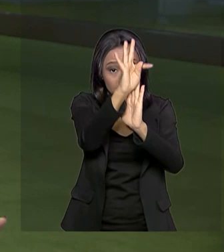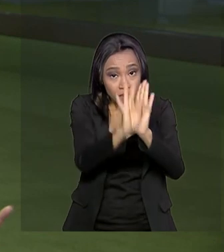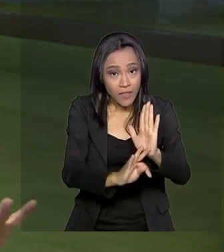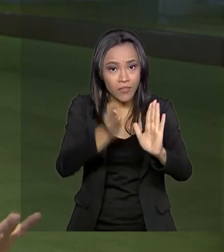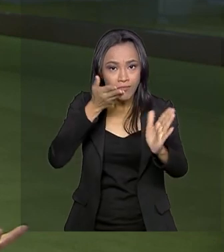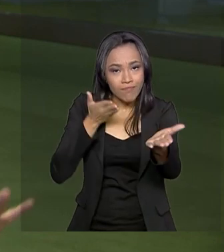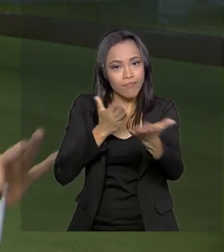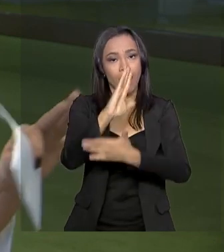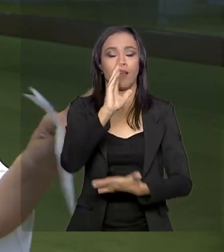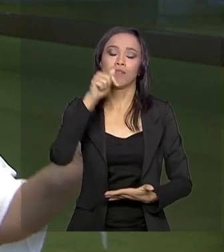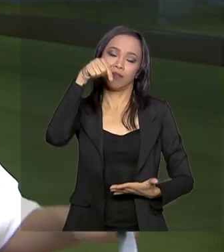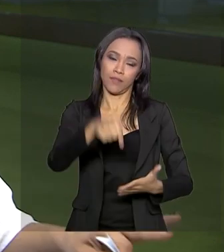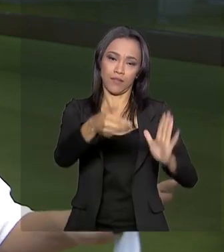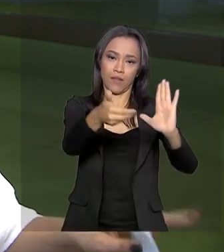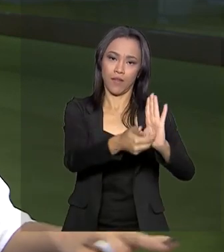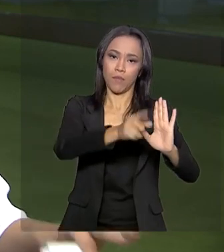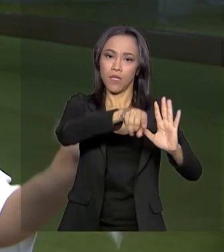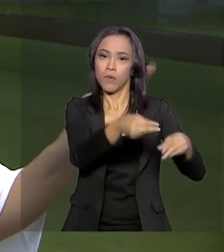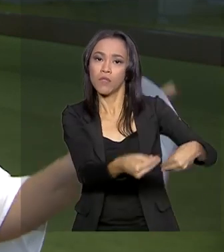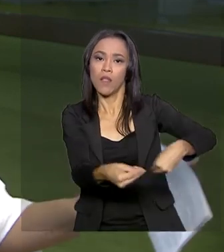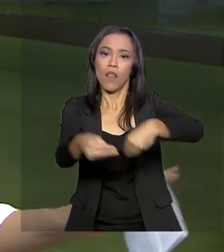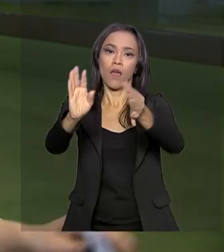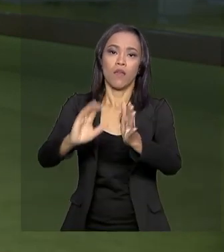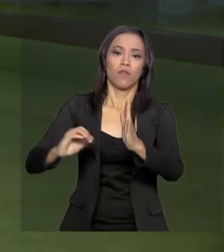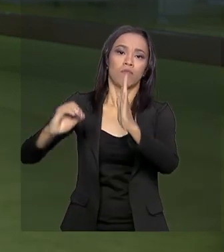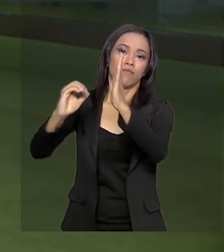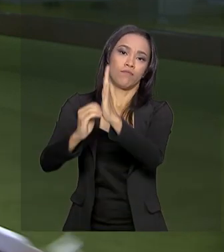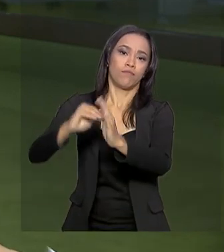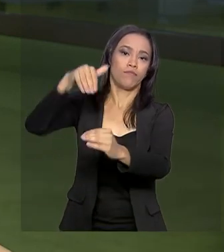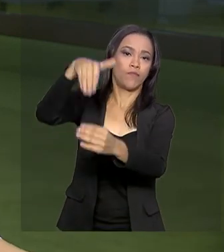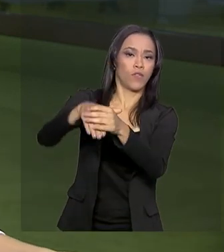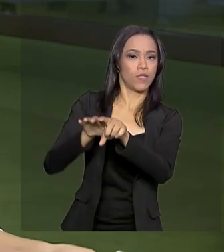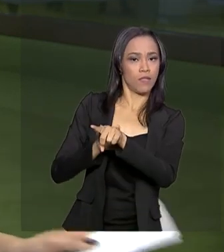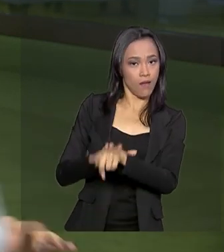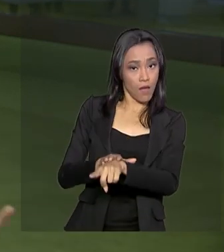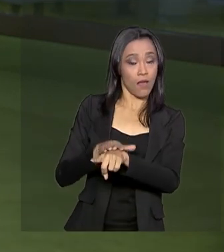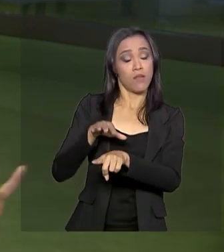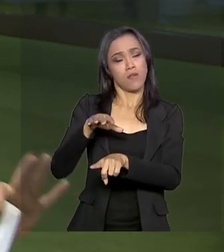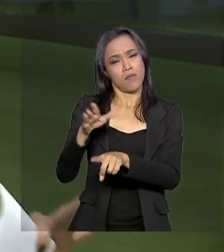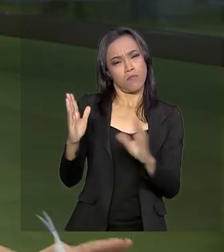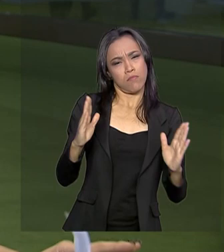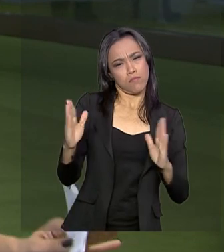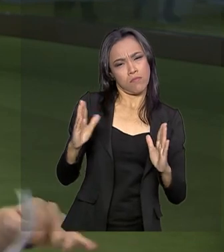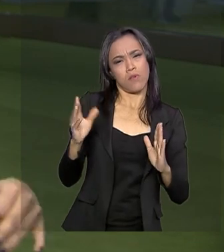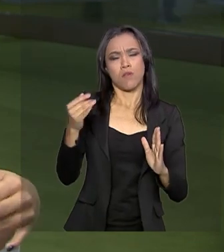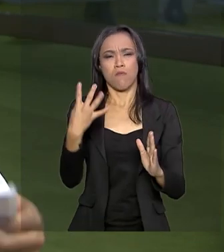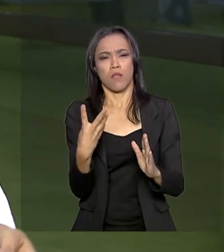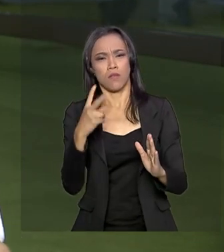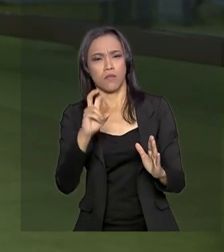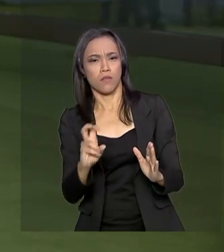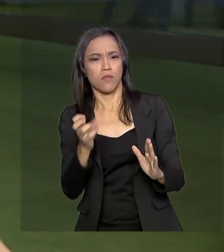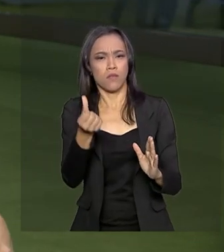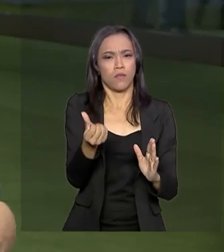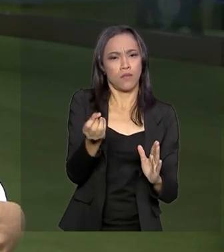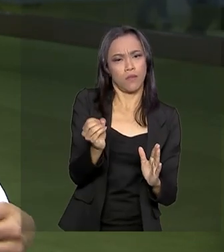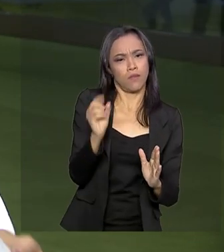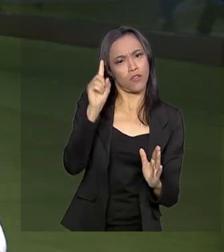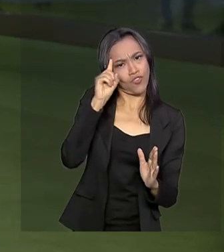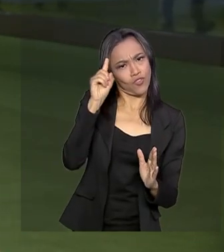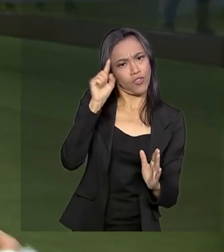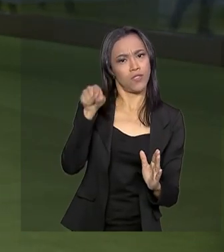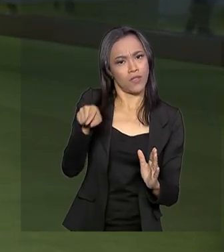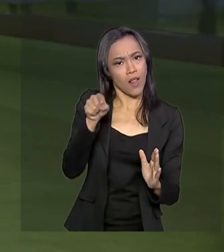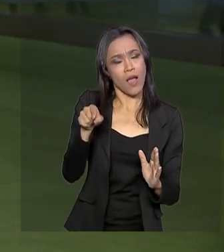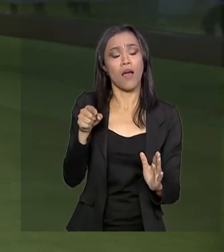facilidade aqui na Câmara e siga para o Senado. Lá, a tramitação deve durar entre 45 60 dias. A